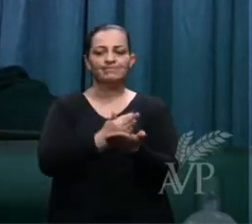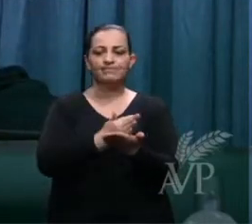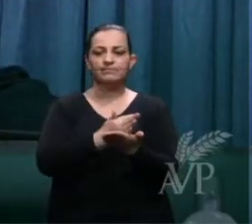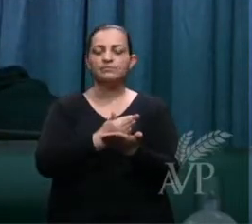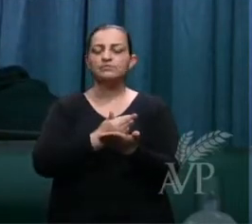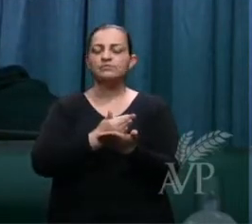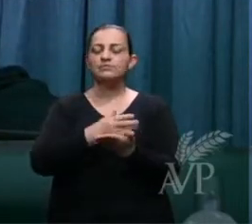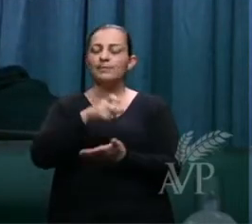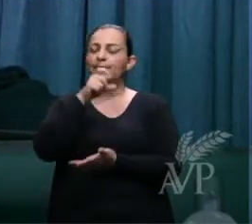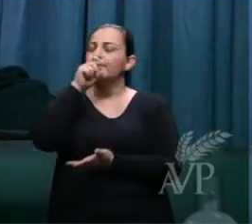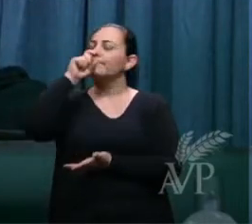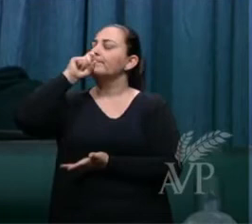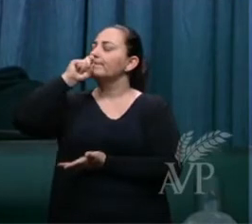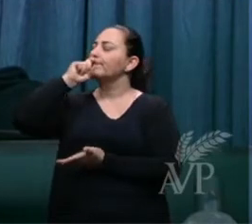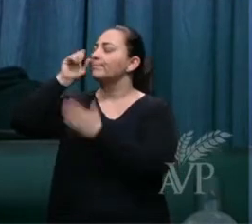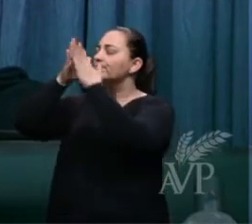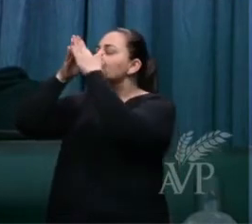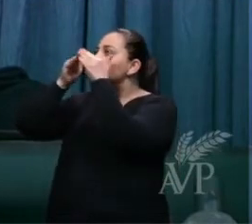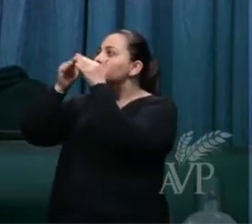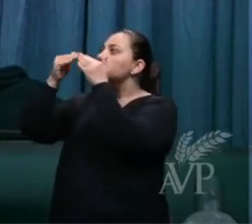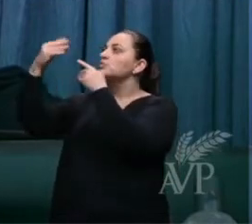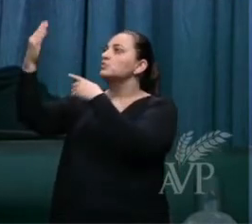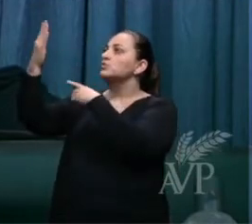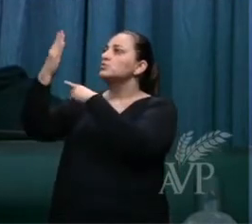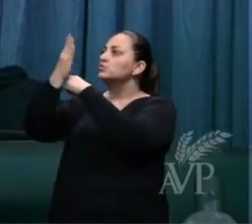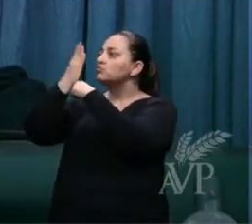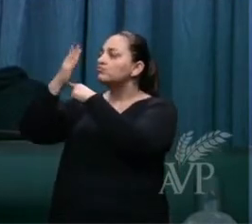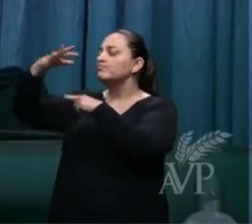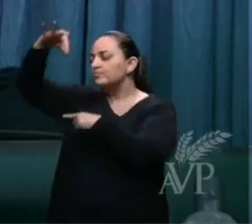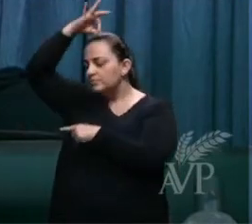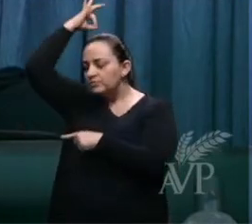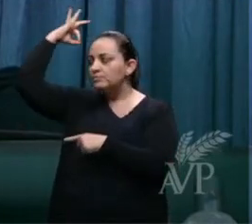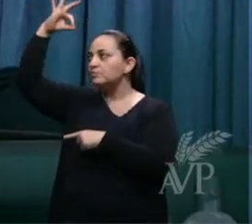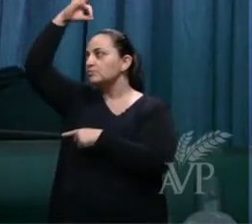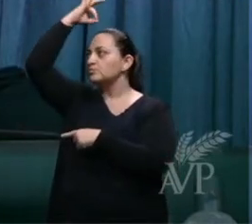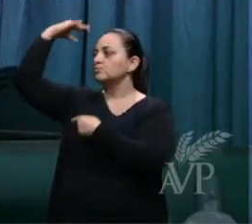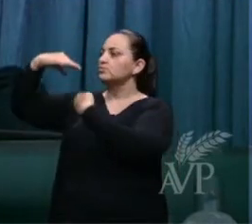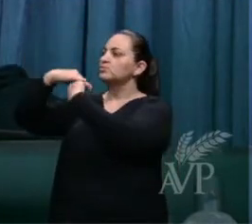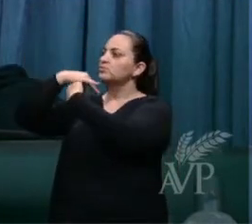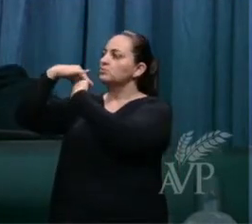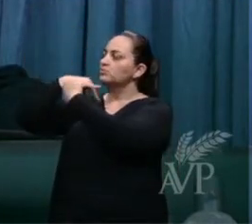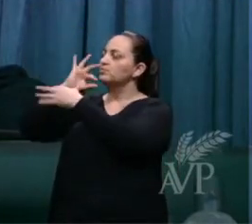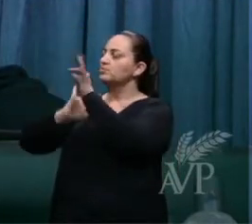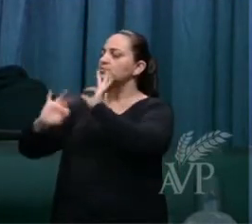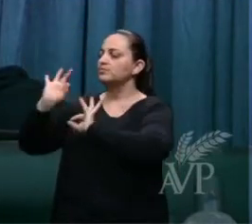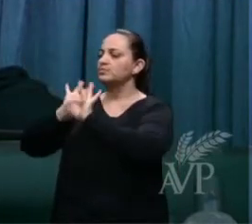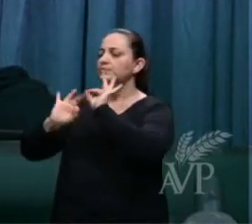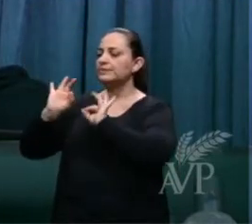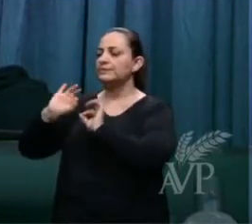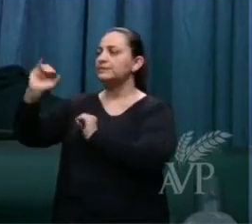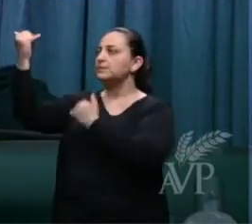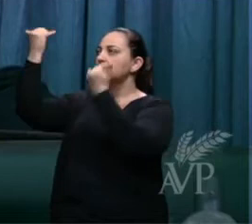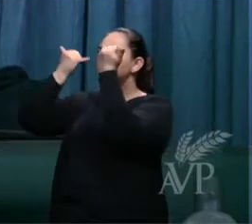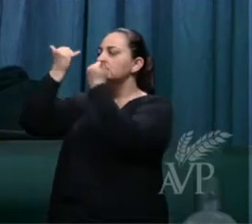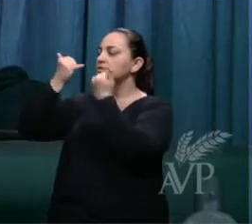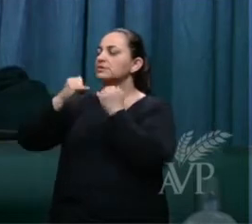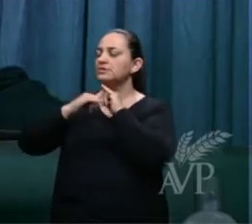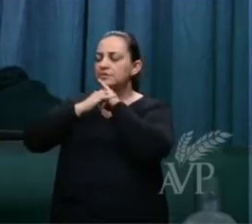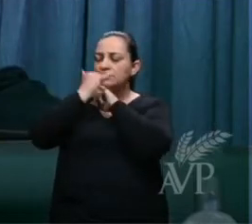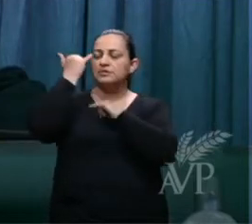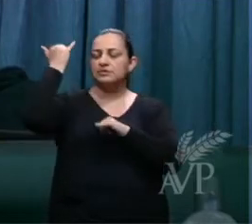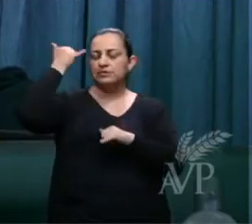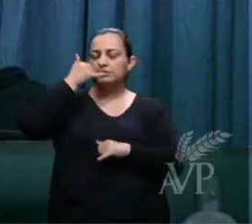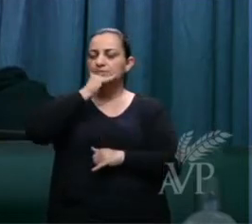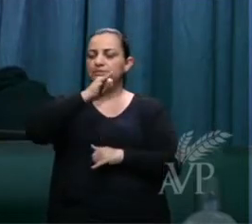Pai, pedimos que o Teu Espírito nos administre a palavra nesta noite também,